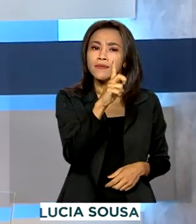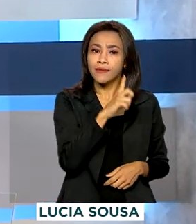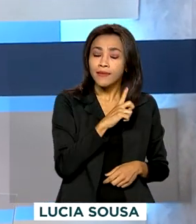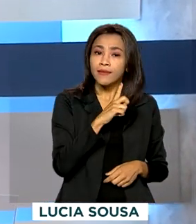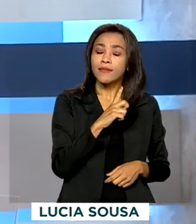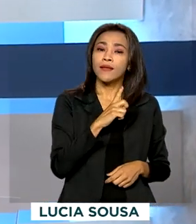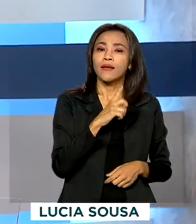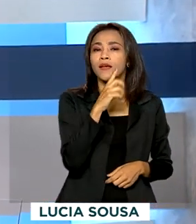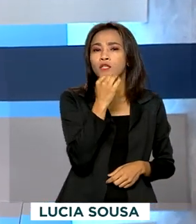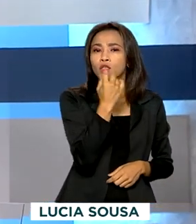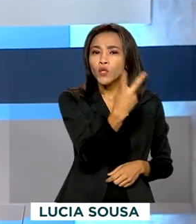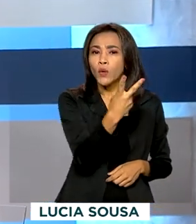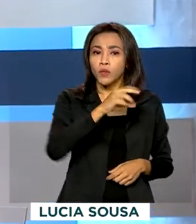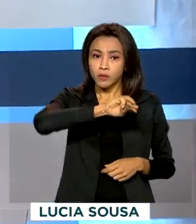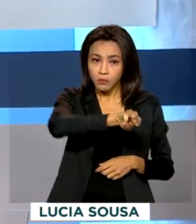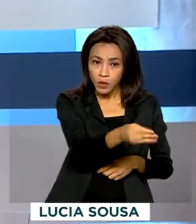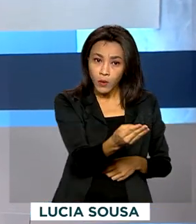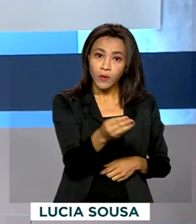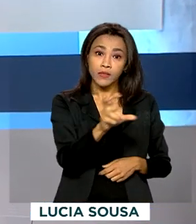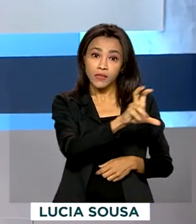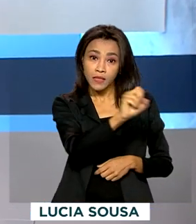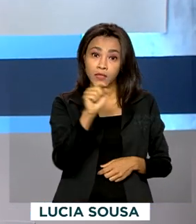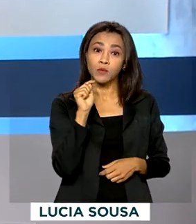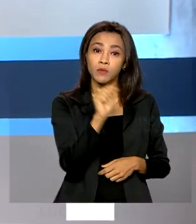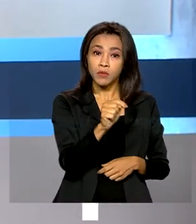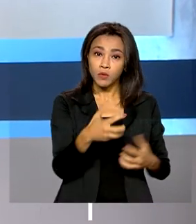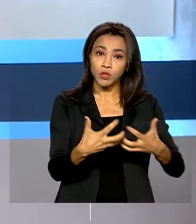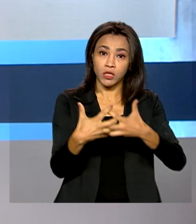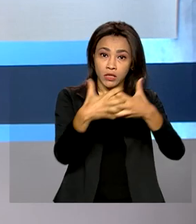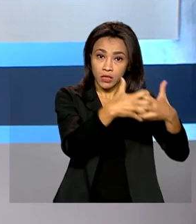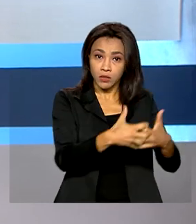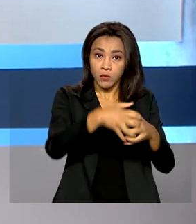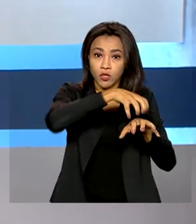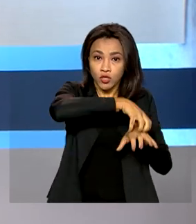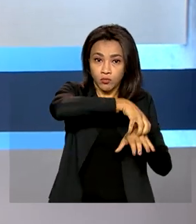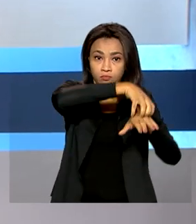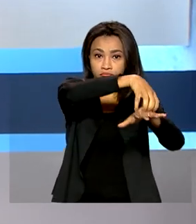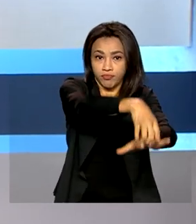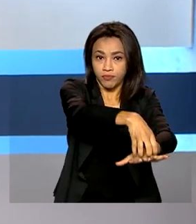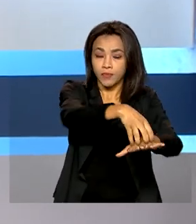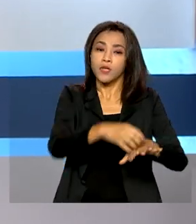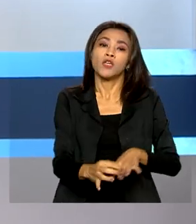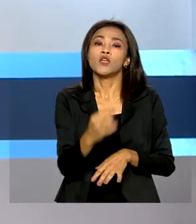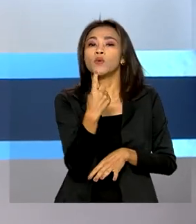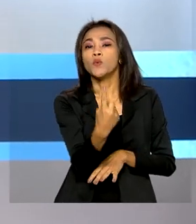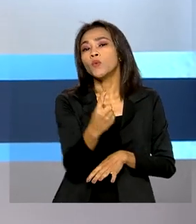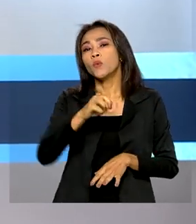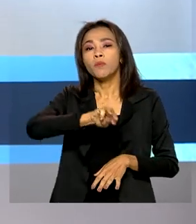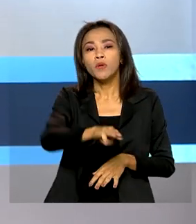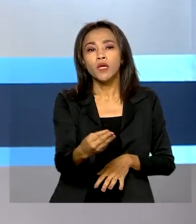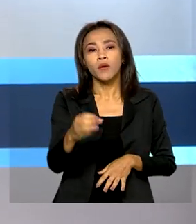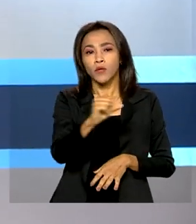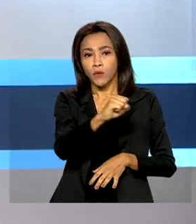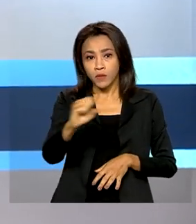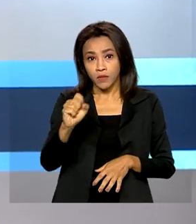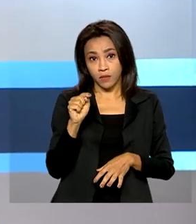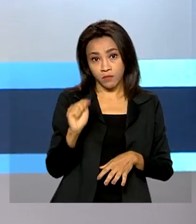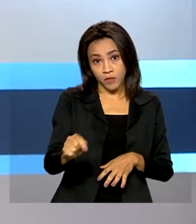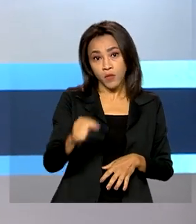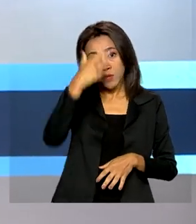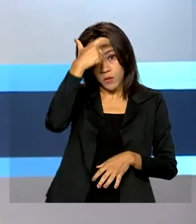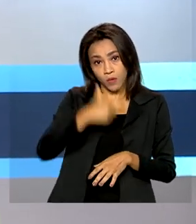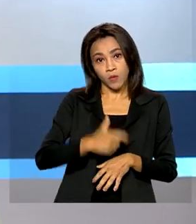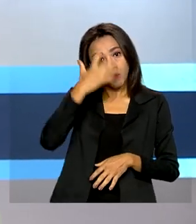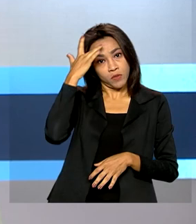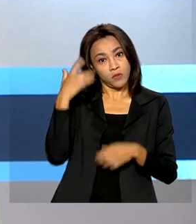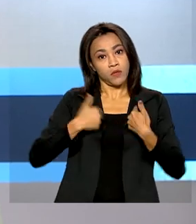2 milhões e 500 mil veículos de transporte de cargas e cerca de 1 milhão e 800 mil transportadores. A partir de